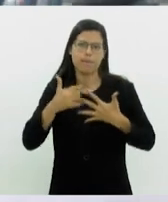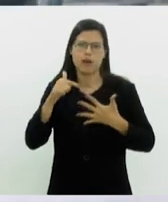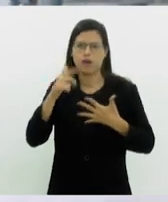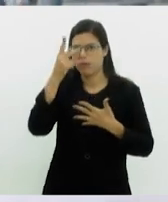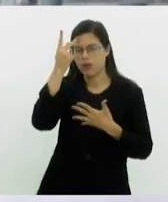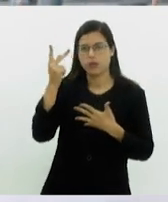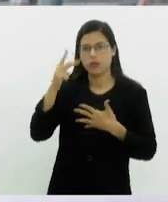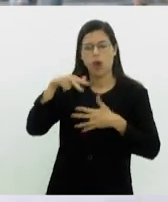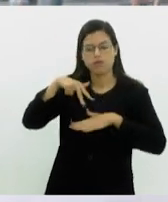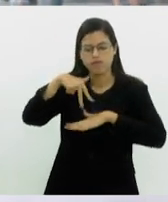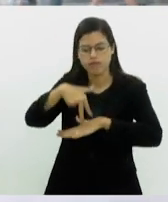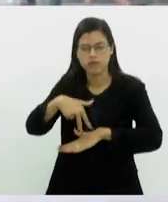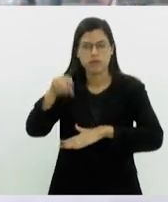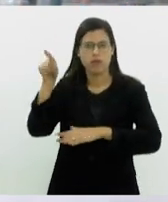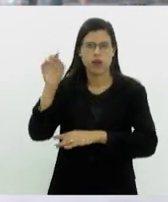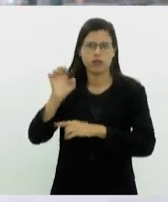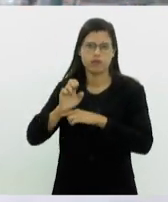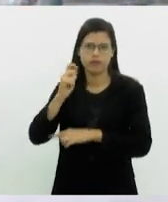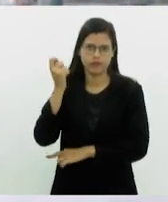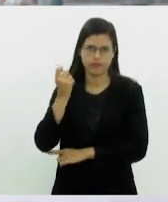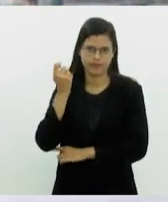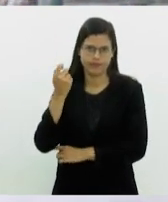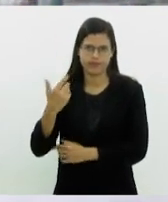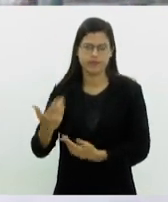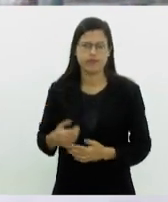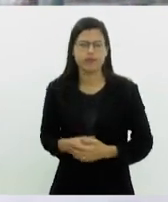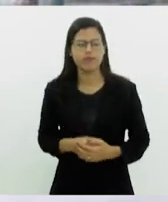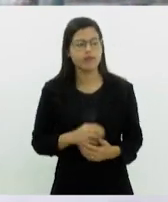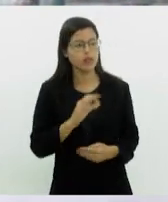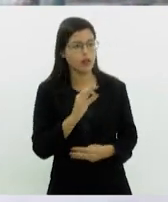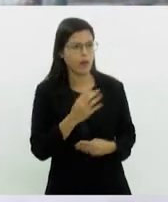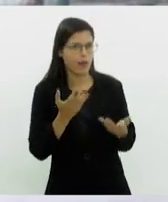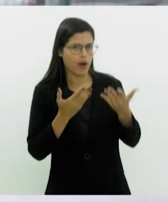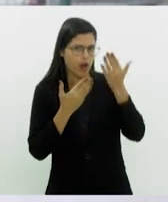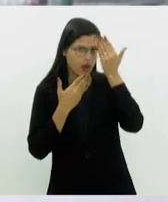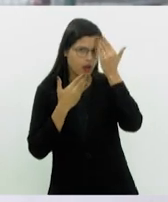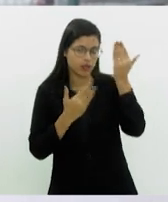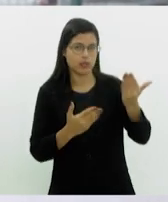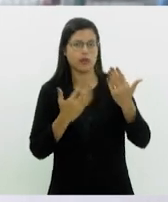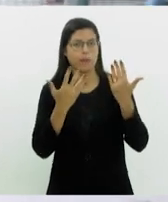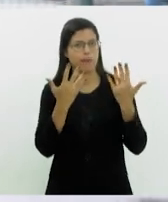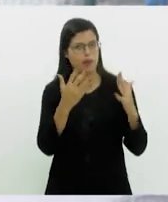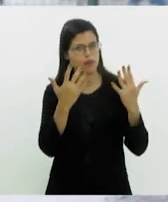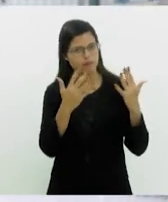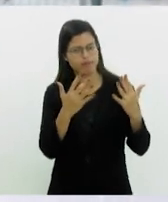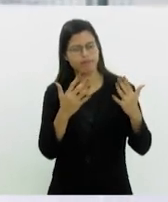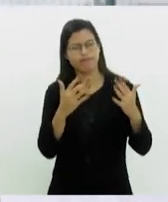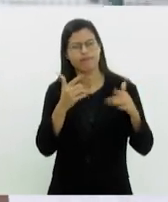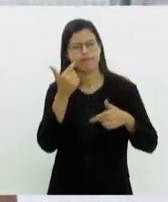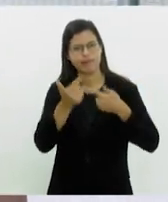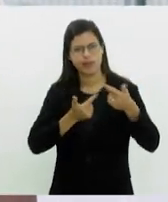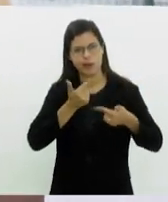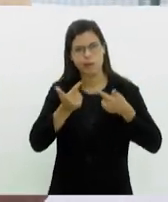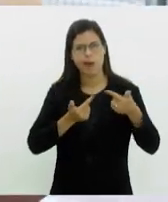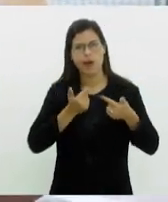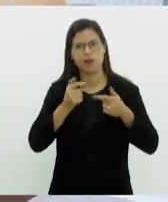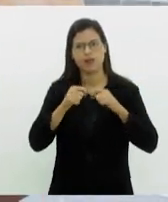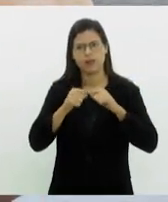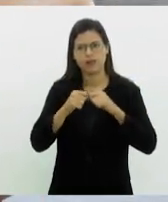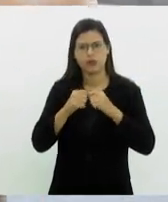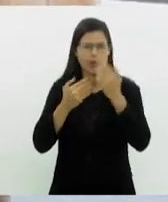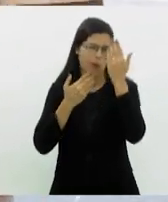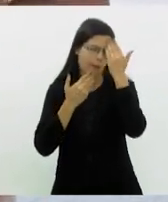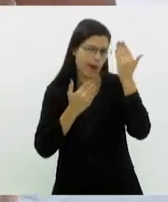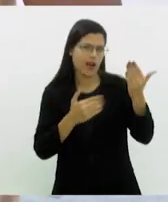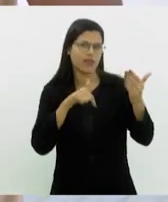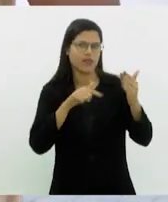linha de frente no Rio Grande do Sul. Com certeza, Luan. Quero agradecer a você e parabéns pelo trabalho que vocês desenvolvem. Obrigado por estar